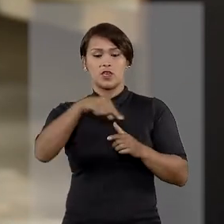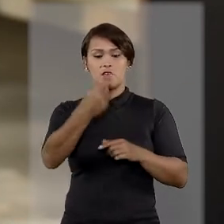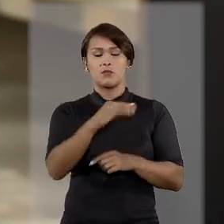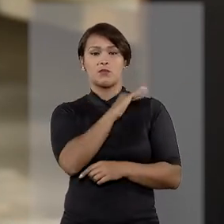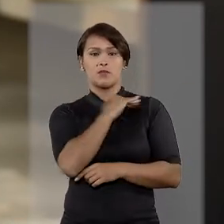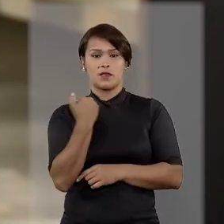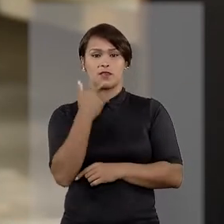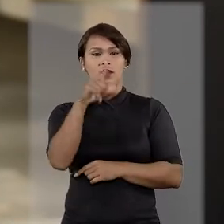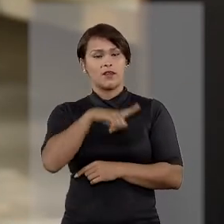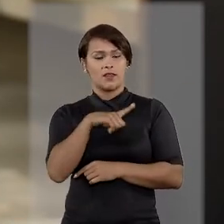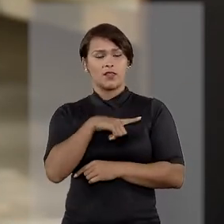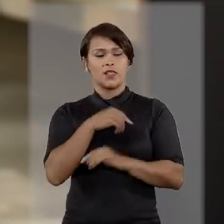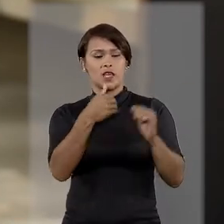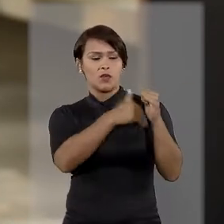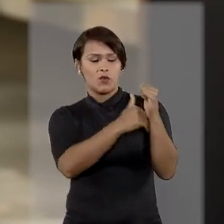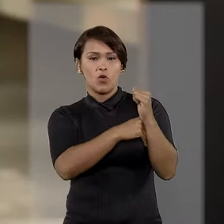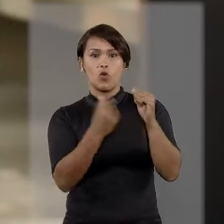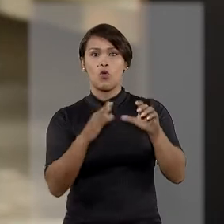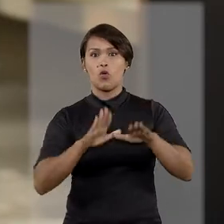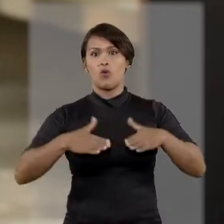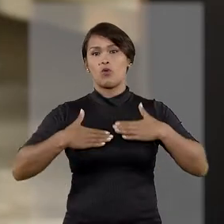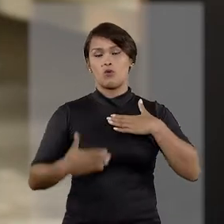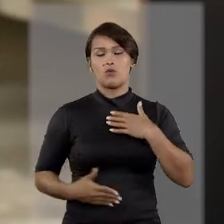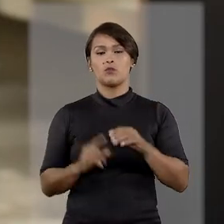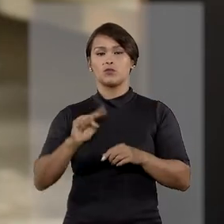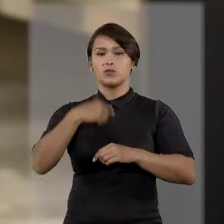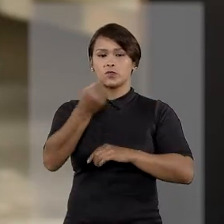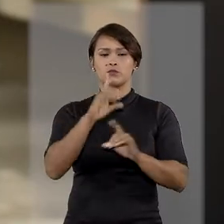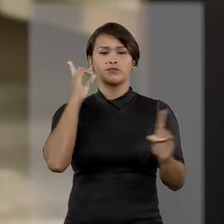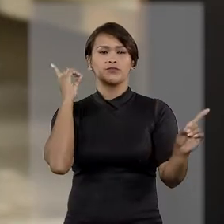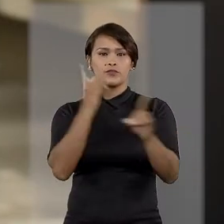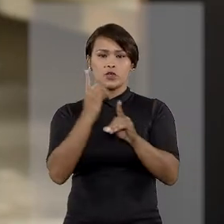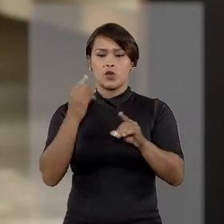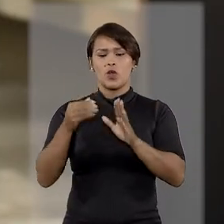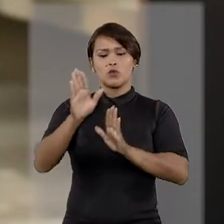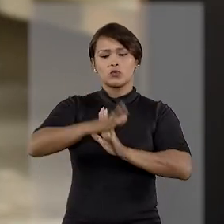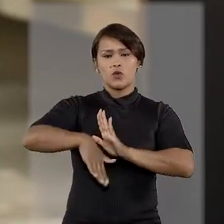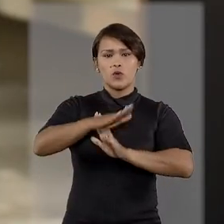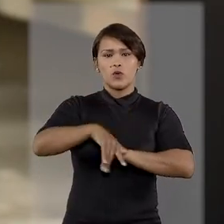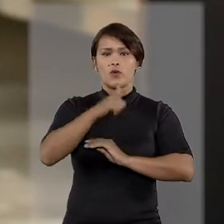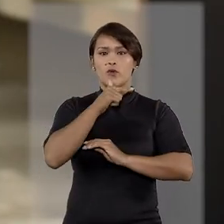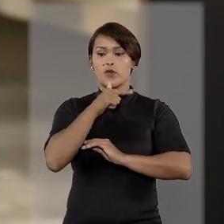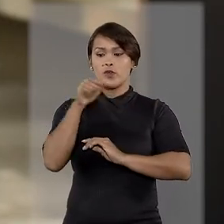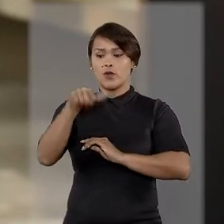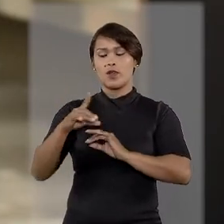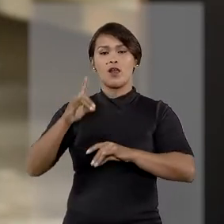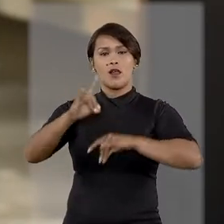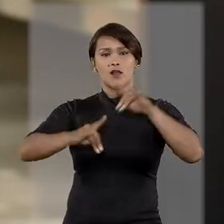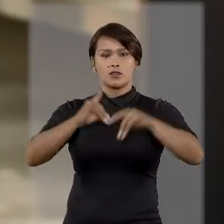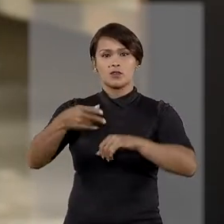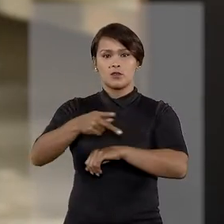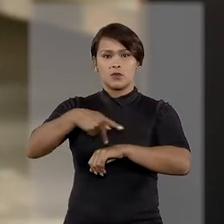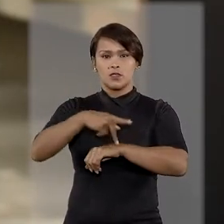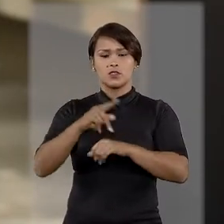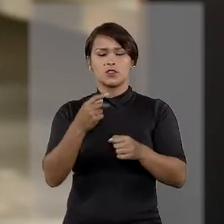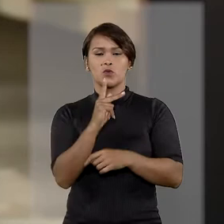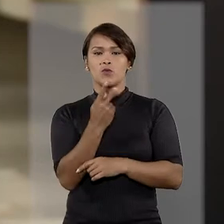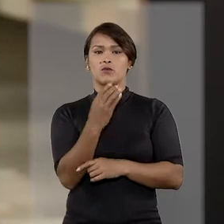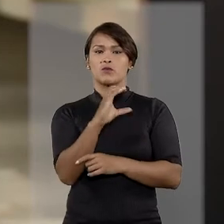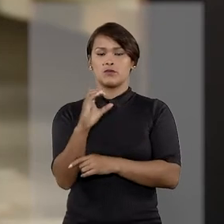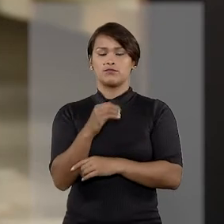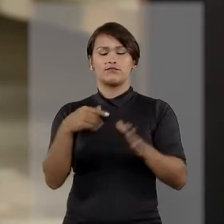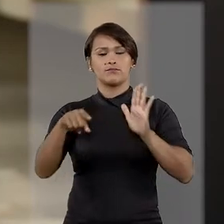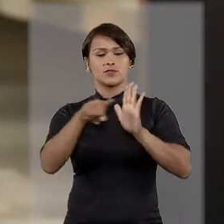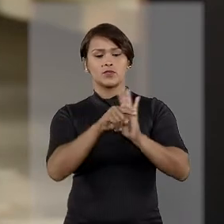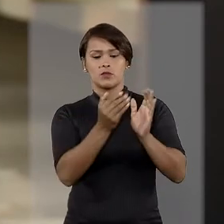e após matar a mulher, ele teria ocultado o corpo, que foi posteriormente encontrado em um rio na Austrália. No recurso em habeas corpus, a